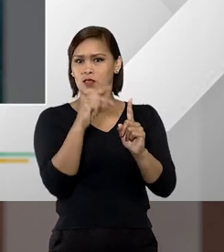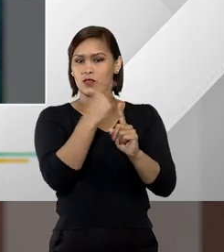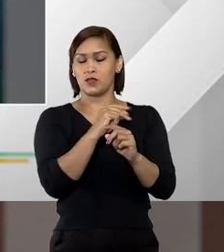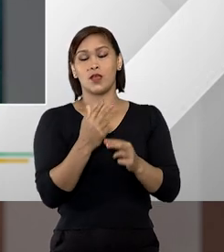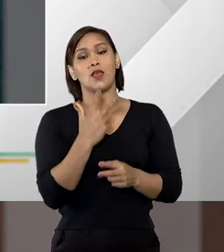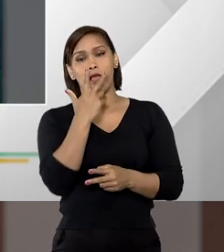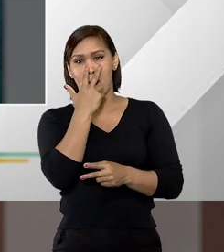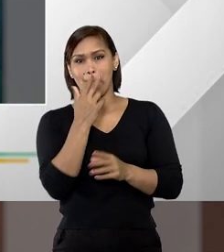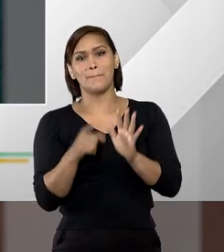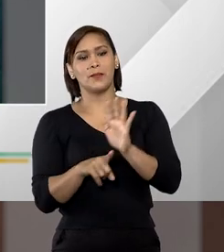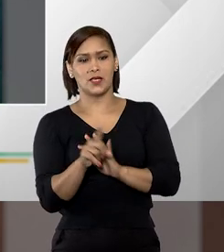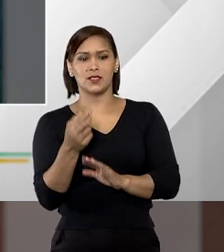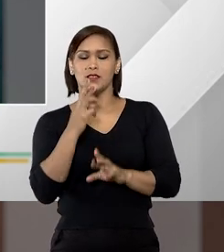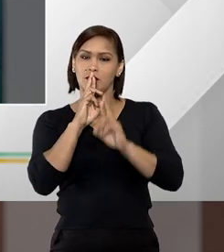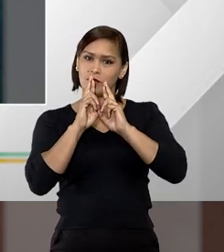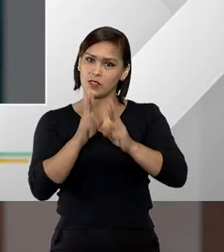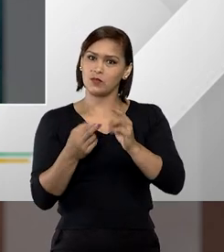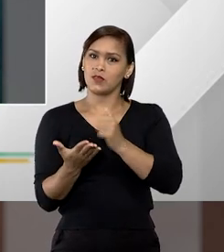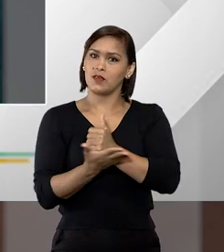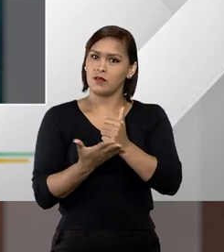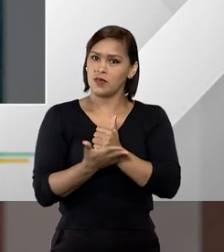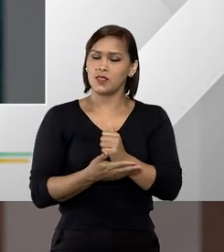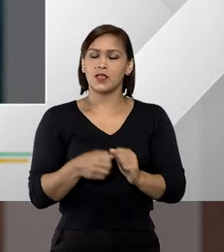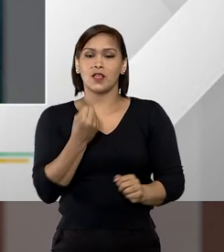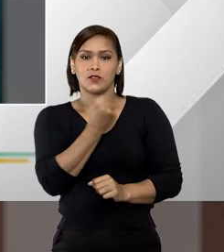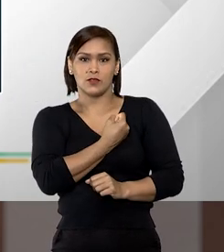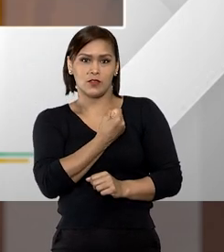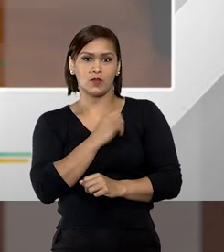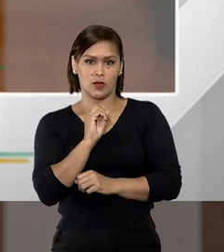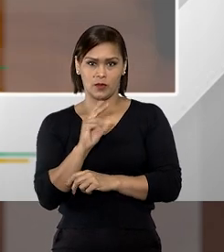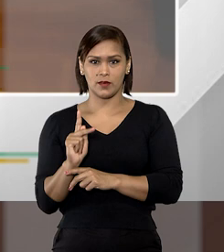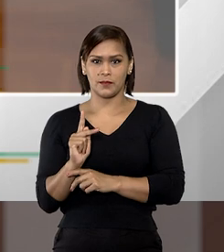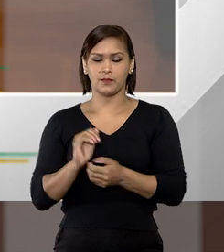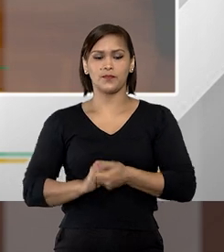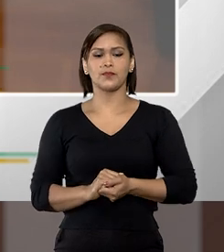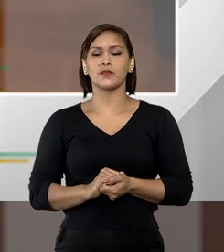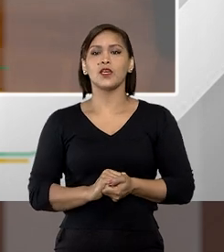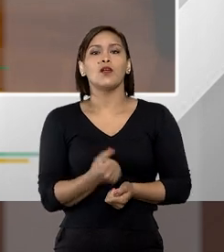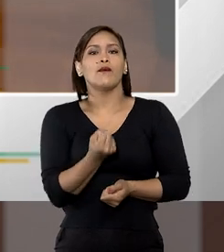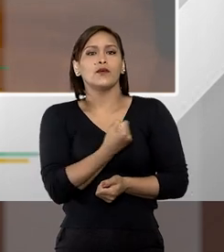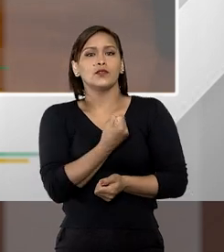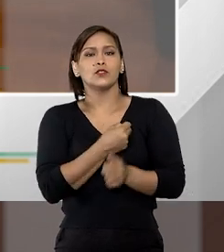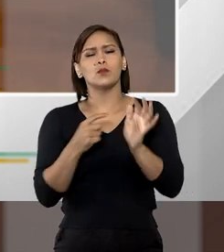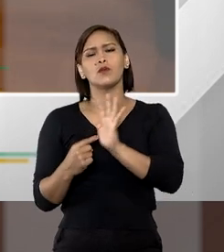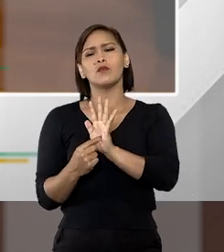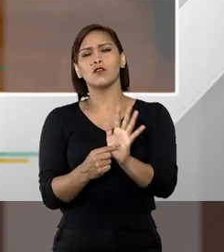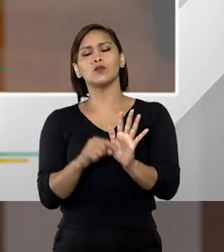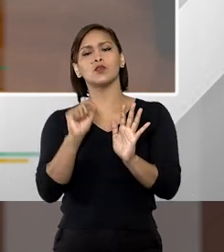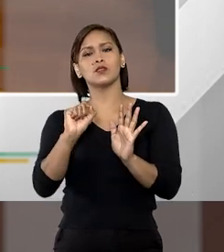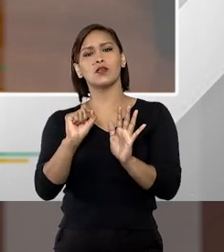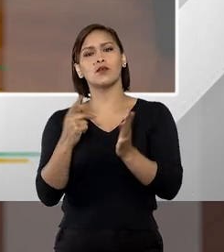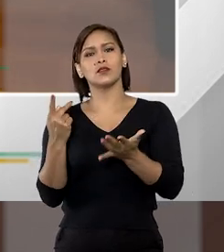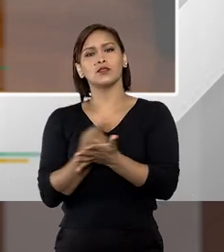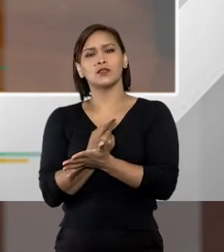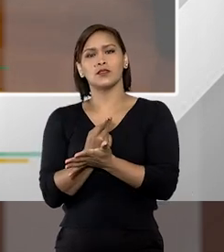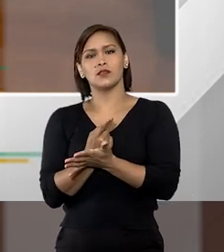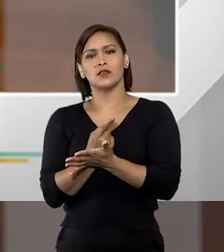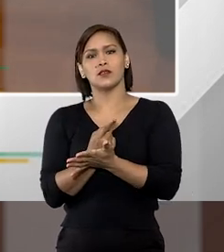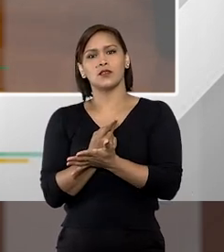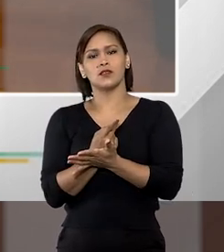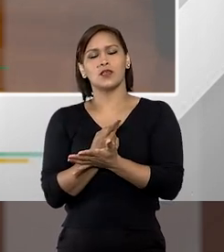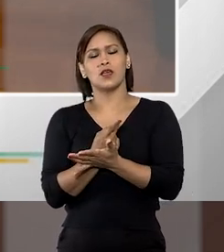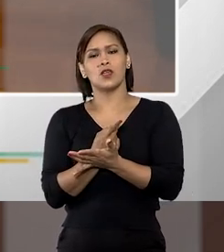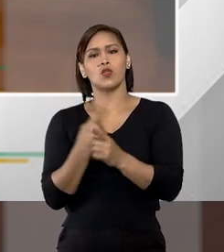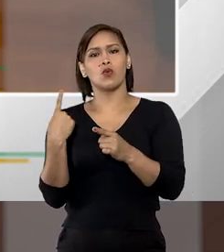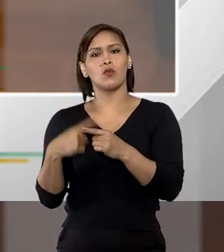me parece que eu vou responder assim com base nas estatísticas, né, então as estatísticas vão mostrar para nós o que está sendo a